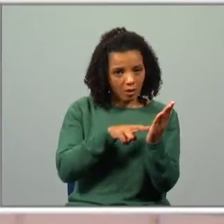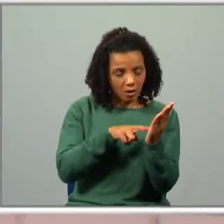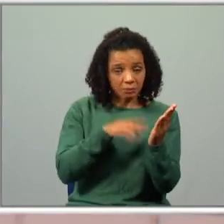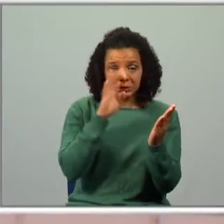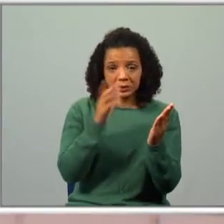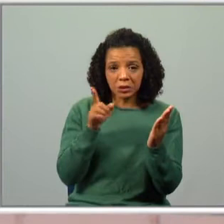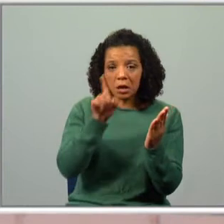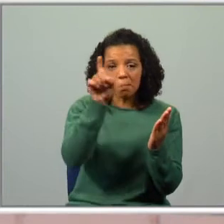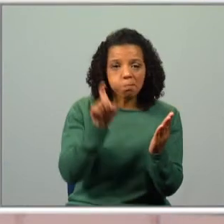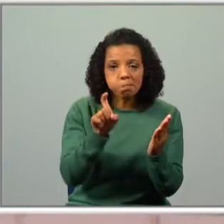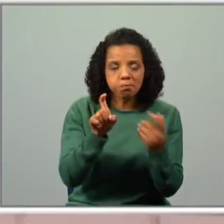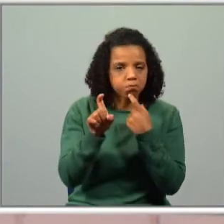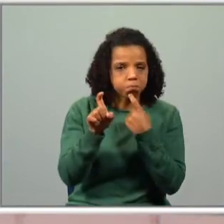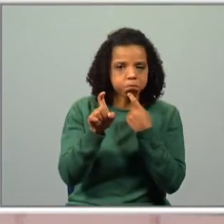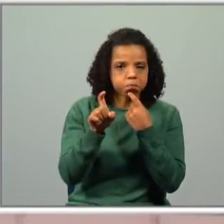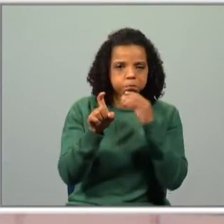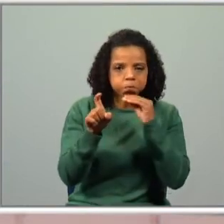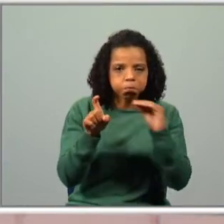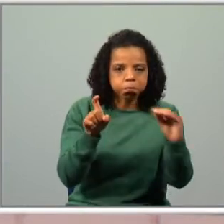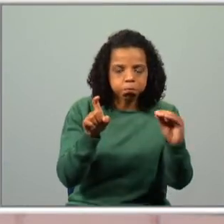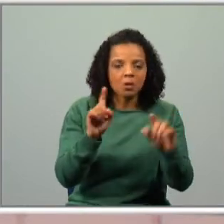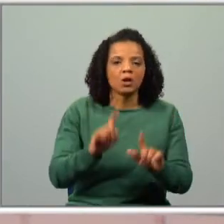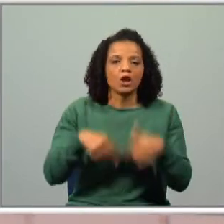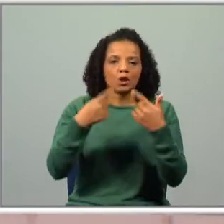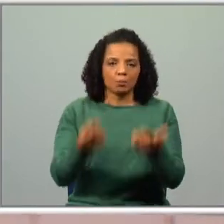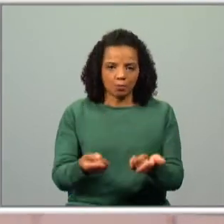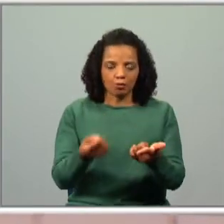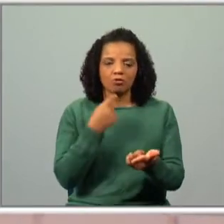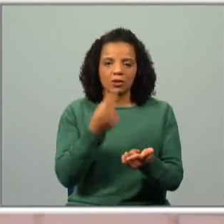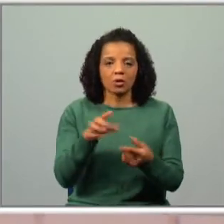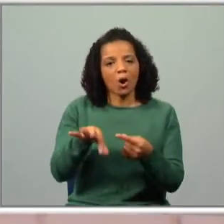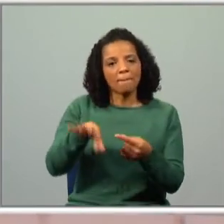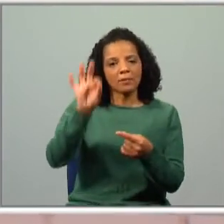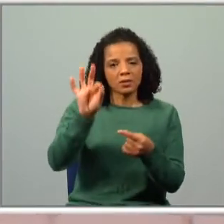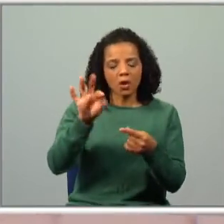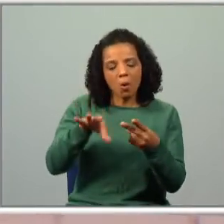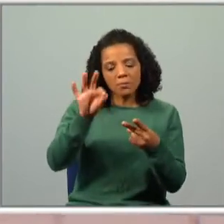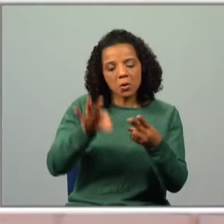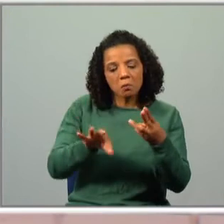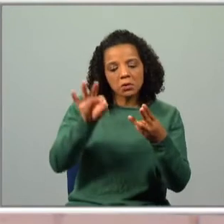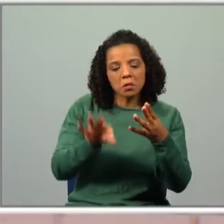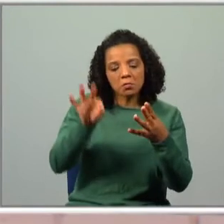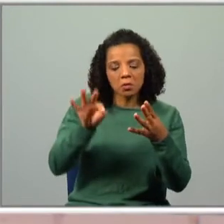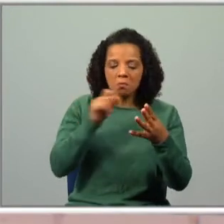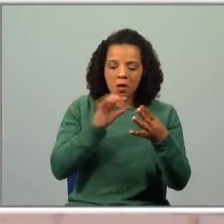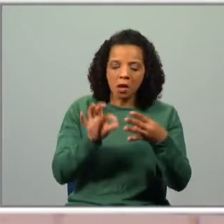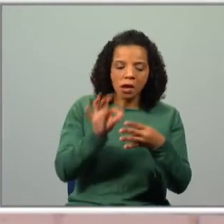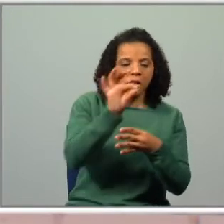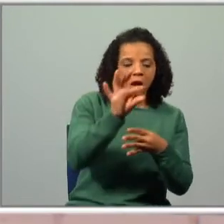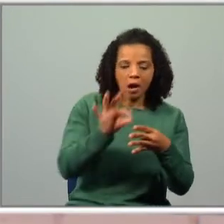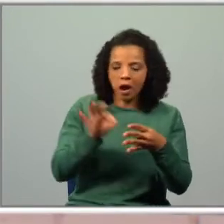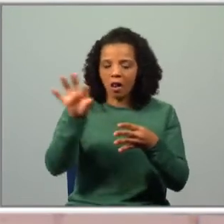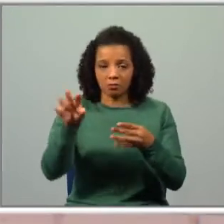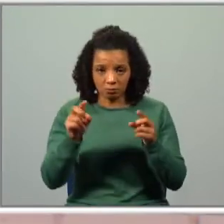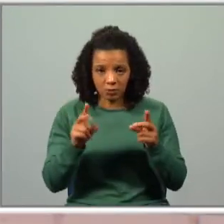onde estão os passos, eu não vou dizer nada. E depois vou apresentar-vos as opções que temos para completar. Pode ser?